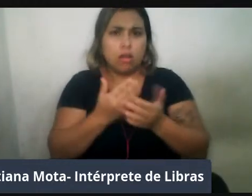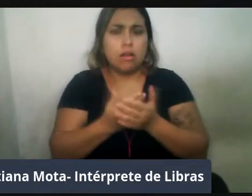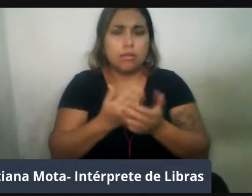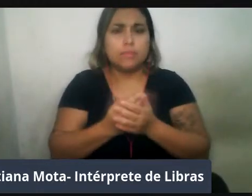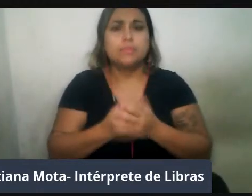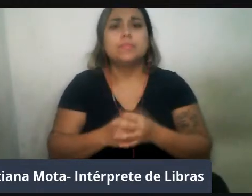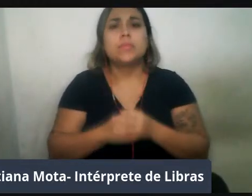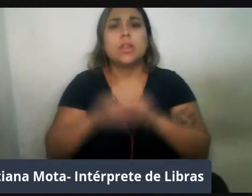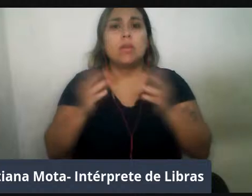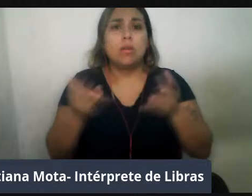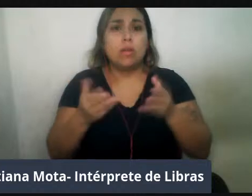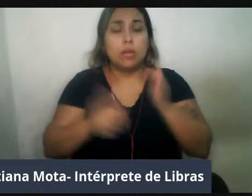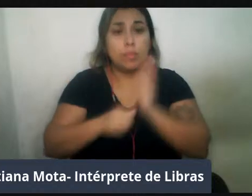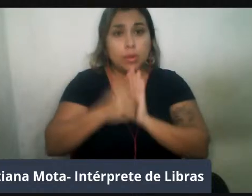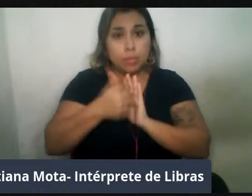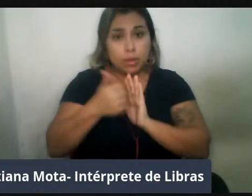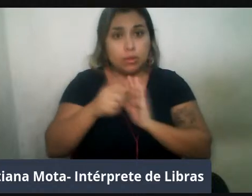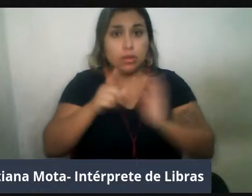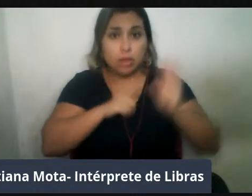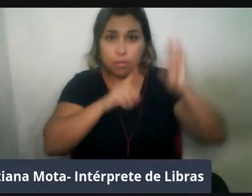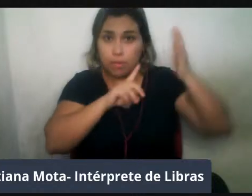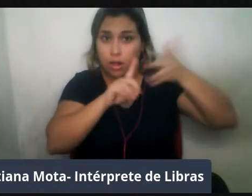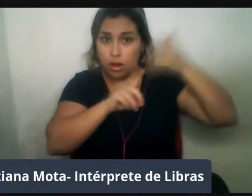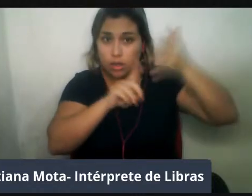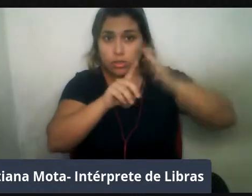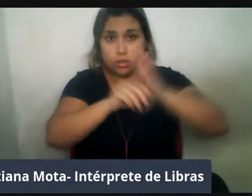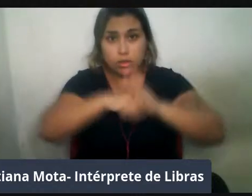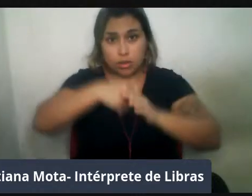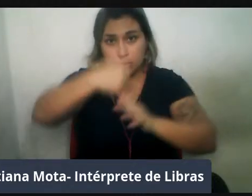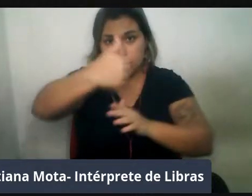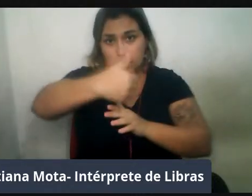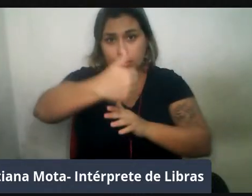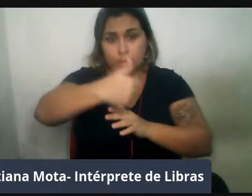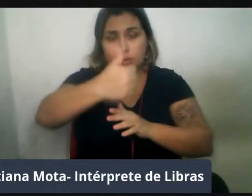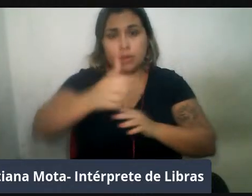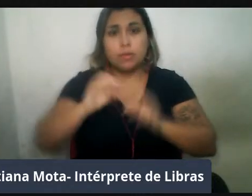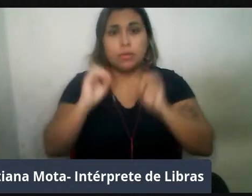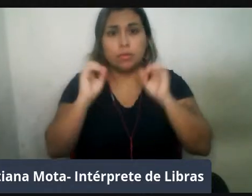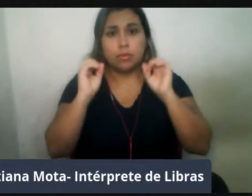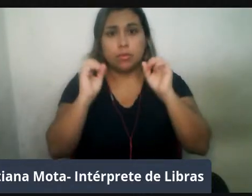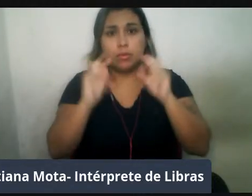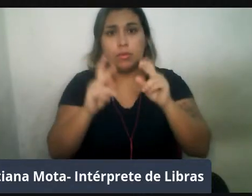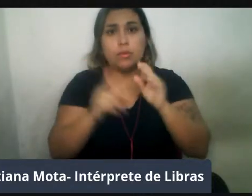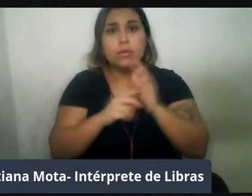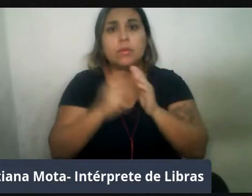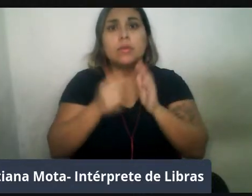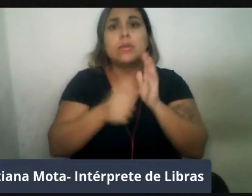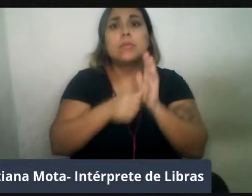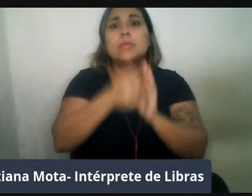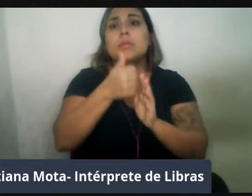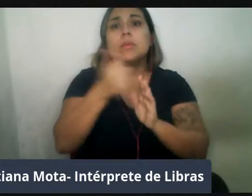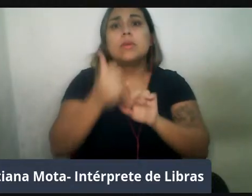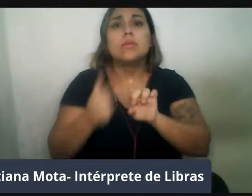palestra, eu já passo a palavra para ela. Primeiro, vou passar a palavra para o Gleidson, que é o